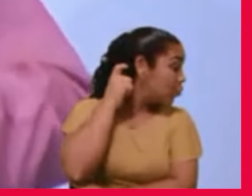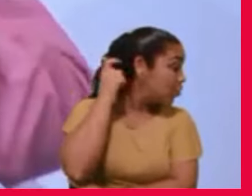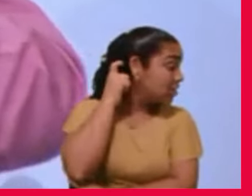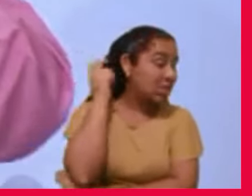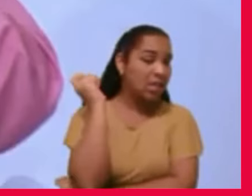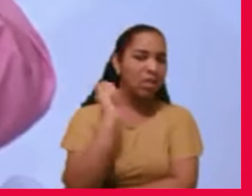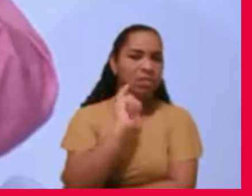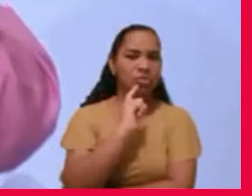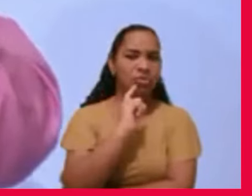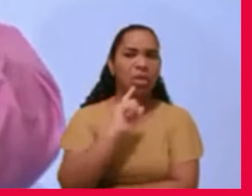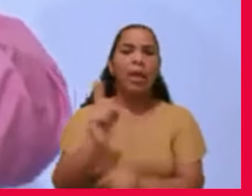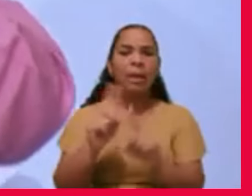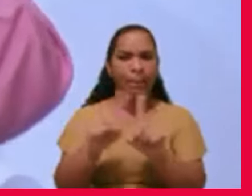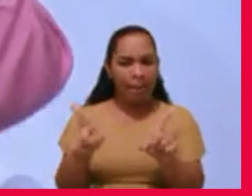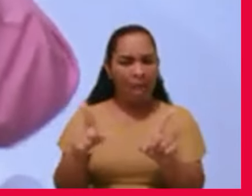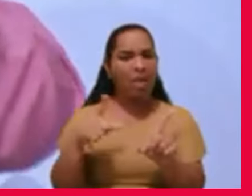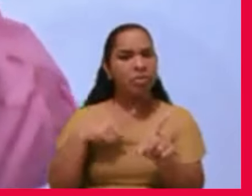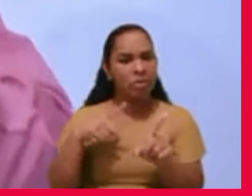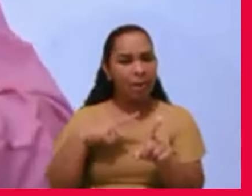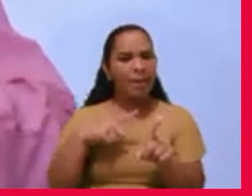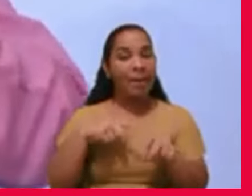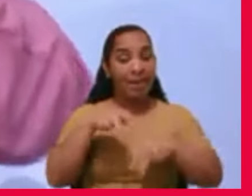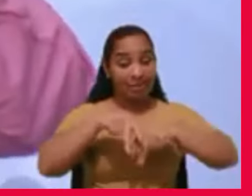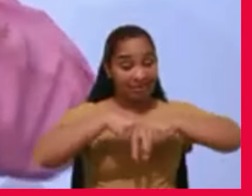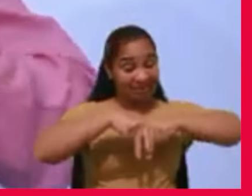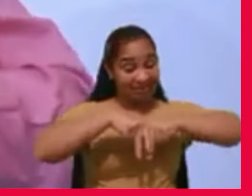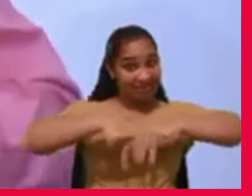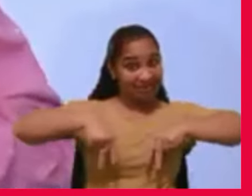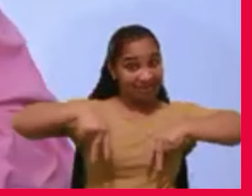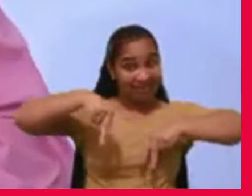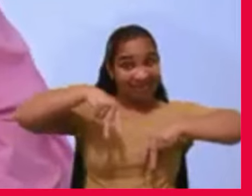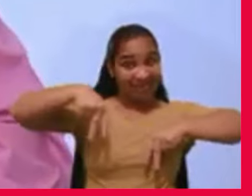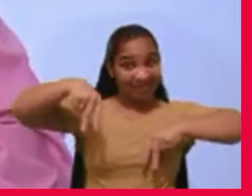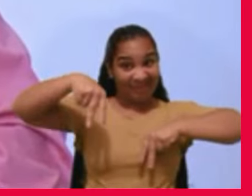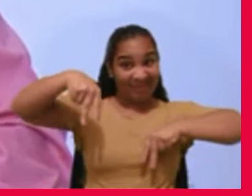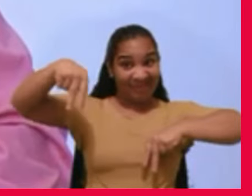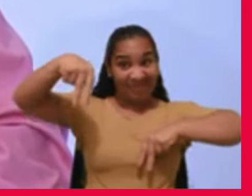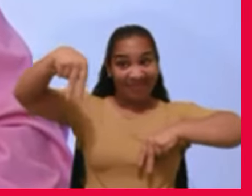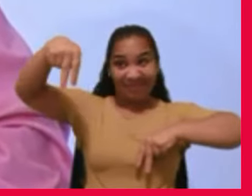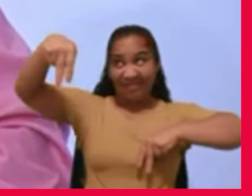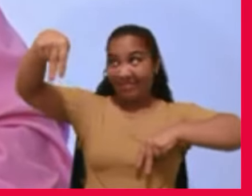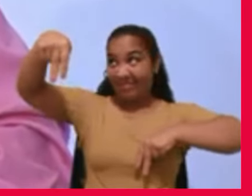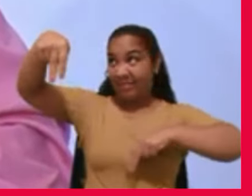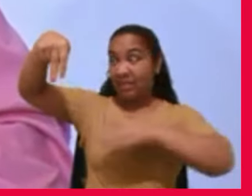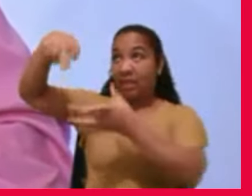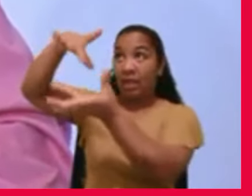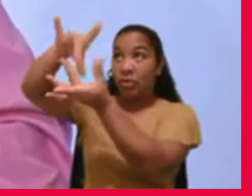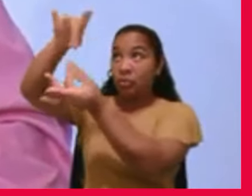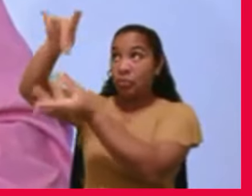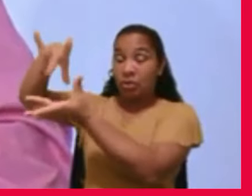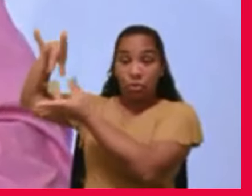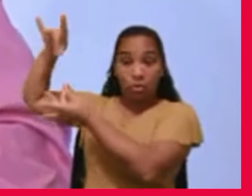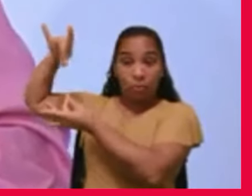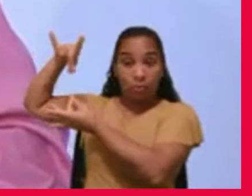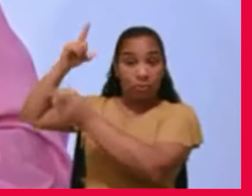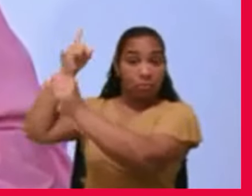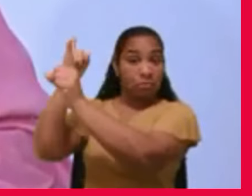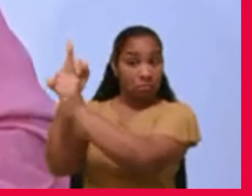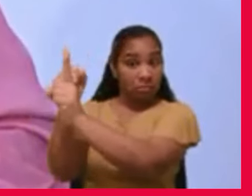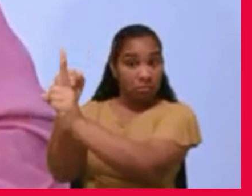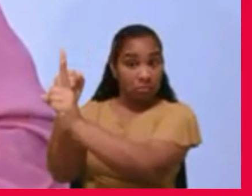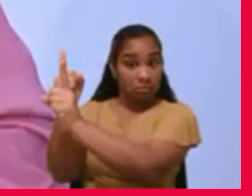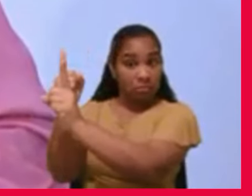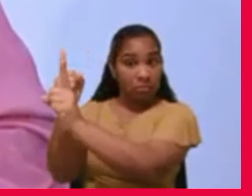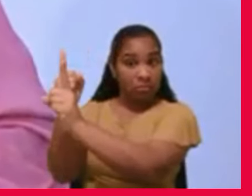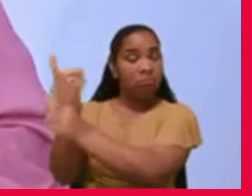também os desdobramentos espirituais, encontros, espírito a espírito, diz Allan Kardec. Como é